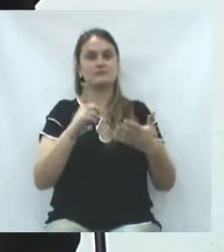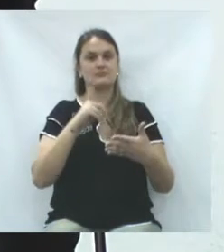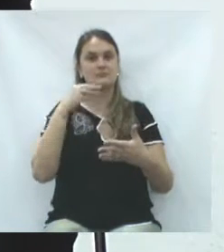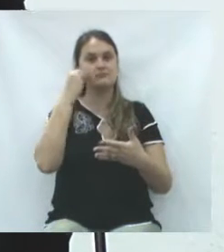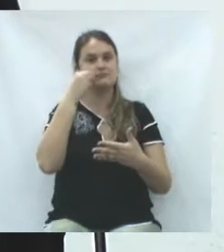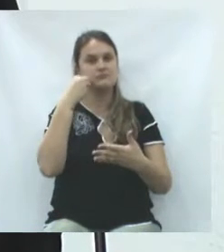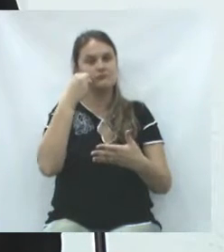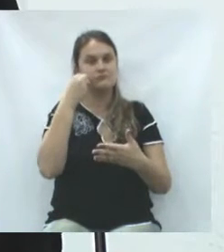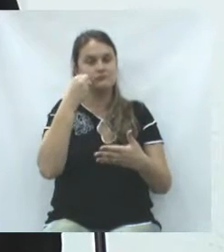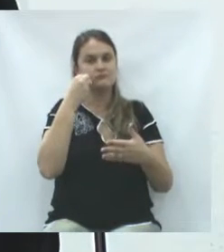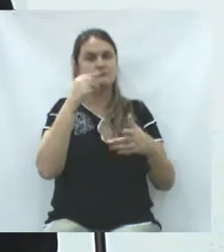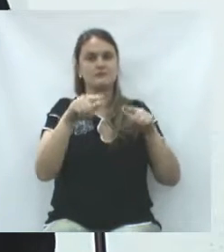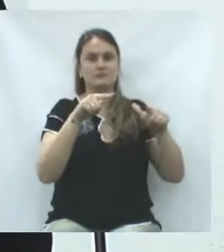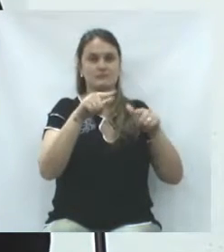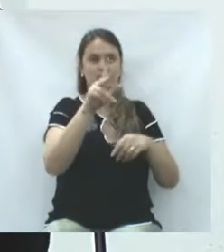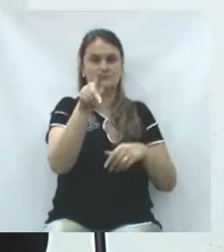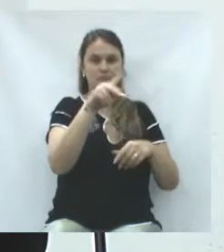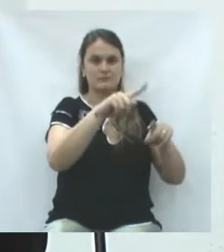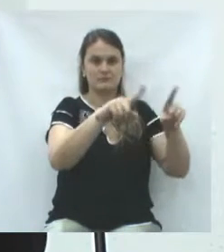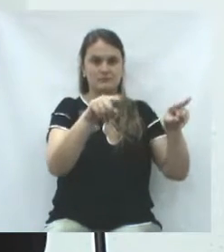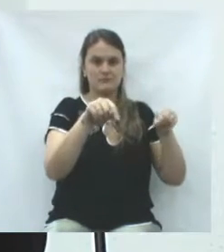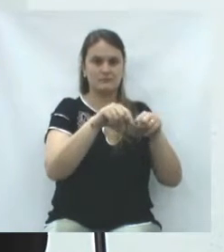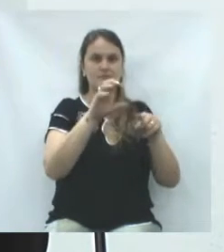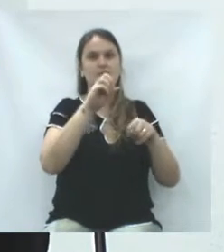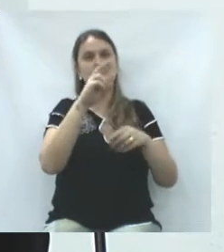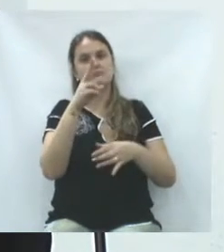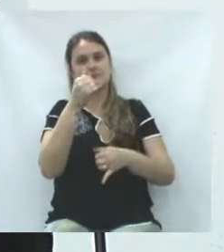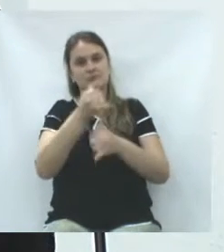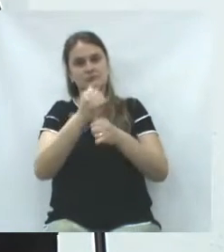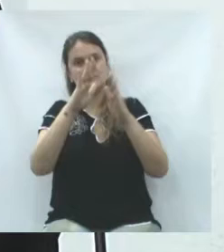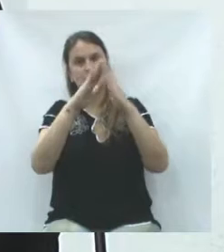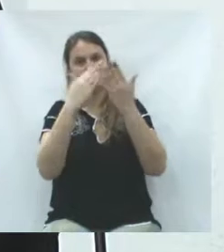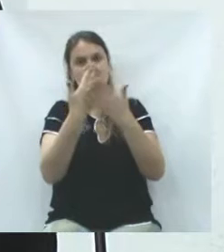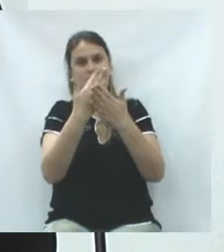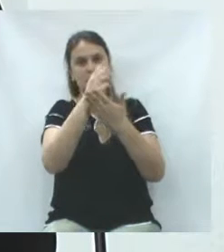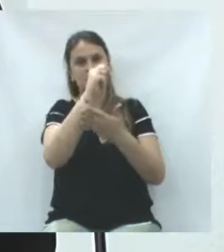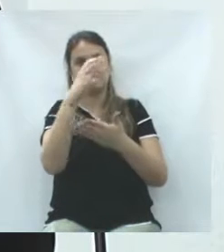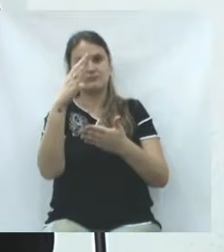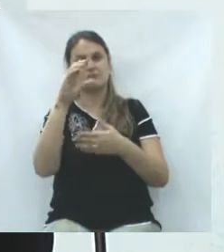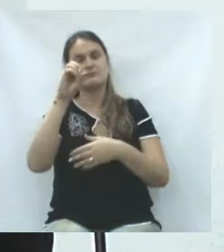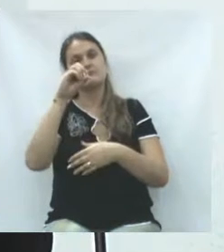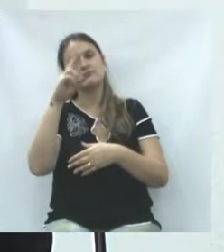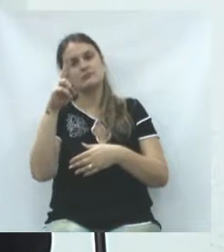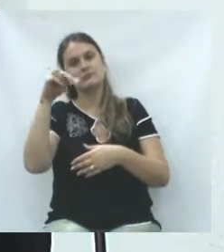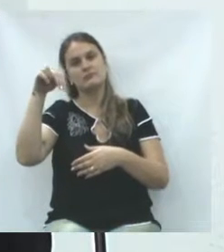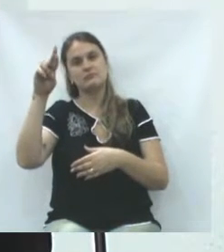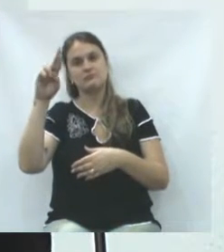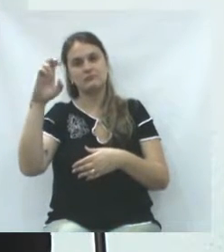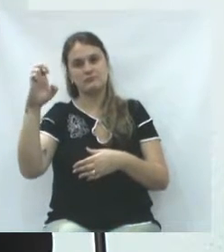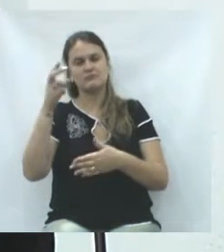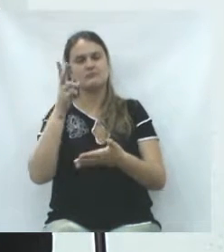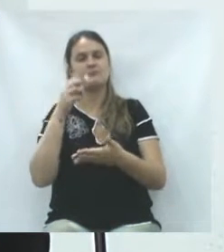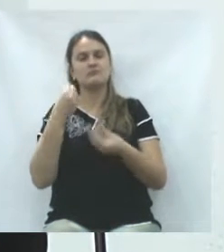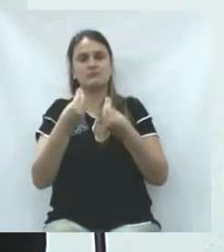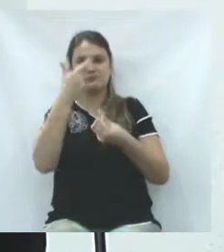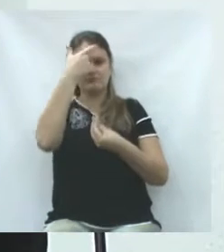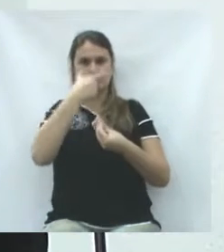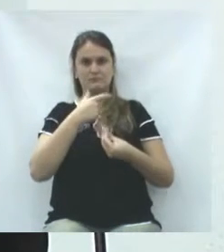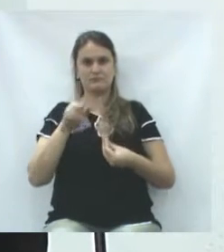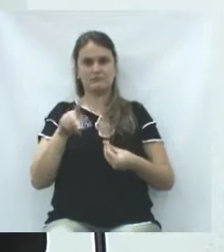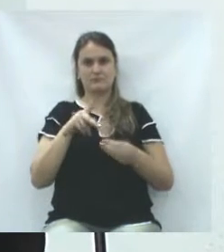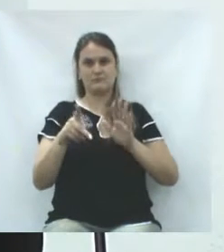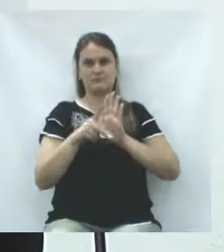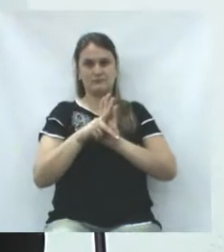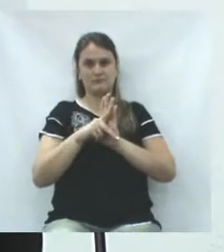quando tive a oportunidade de estar em sala de aula, ou na direção do Colégio São Cristóvão, ou na chefia do Núcleo Nacional de Educação, como professor.